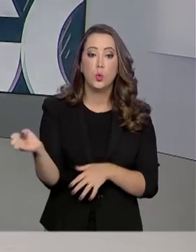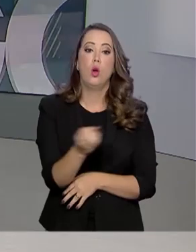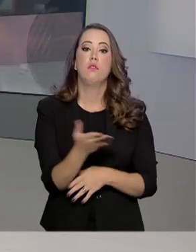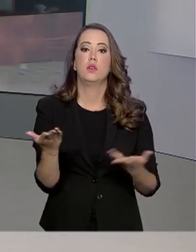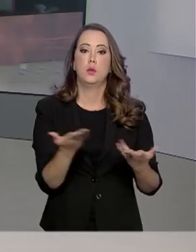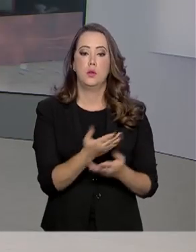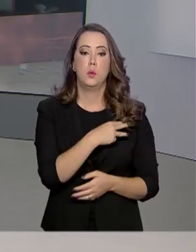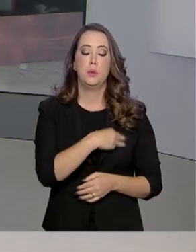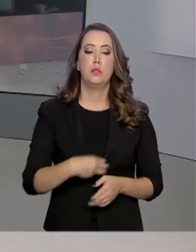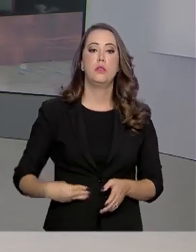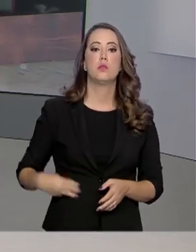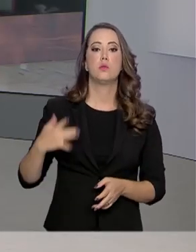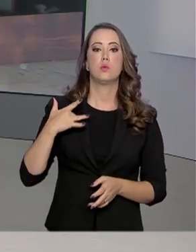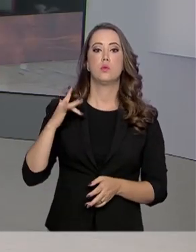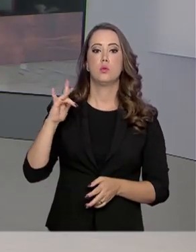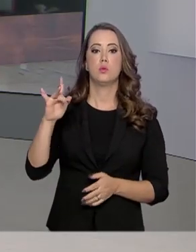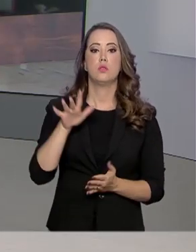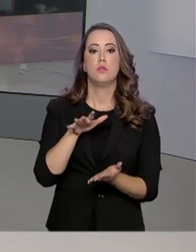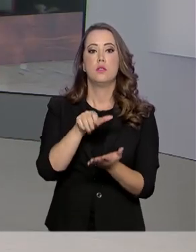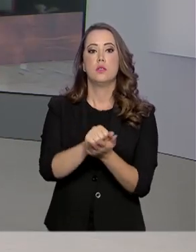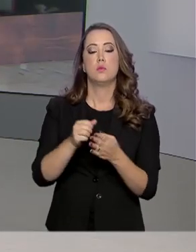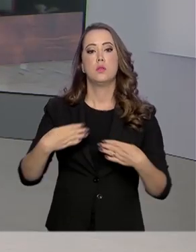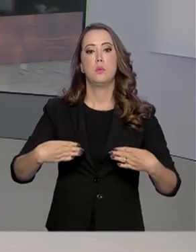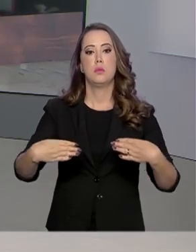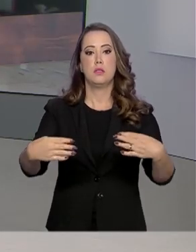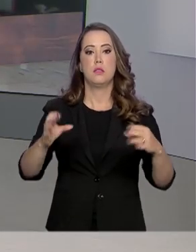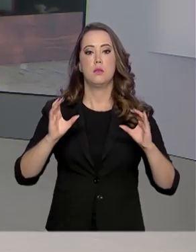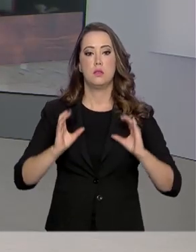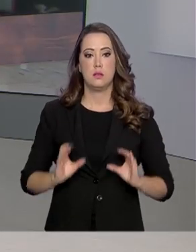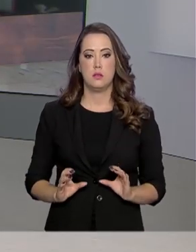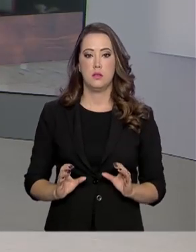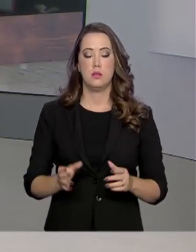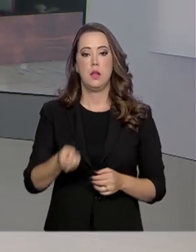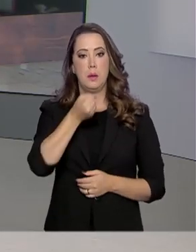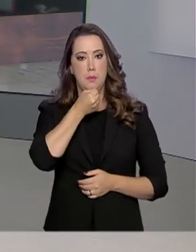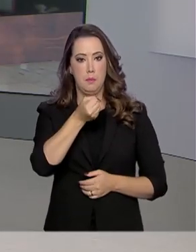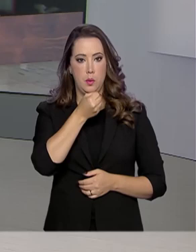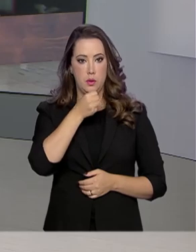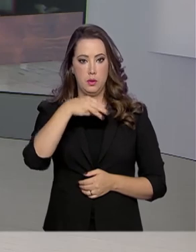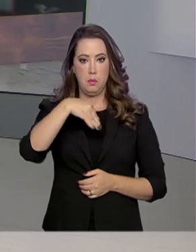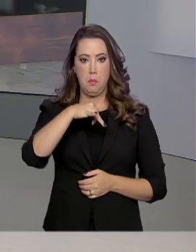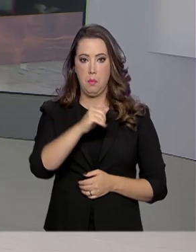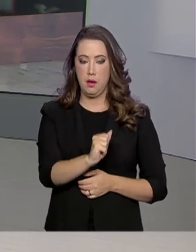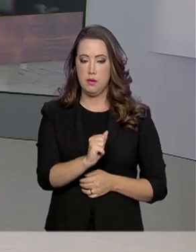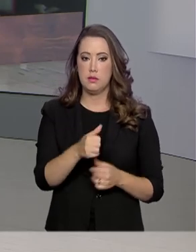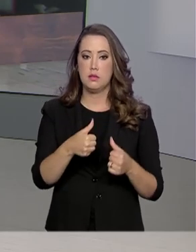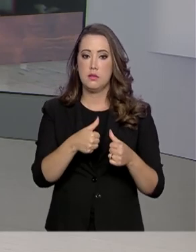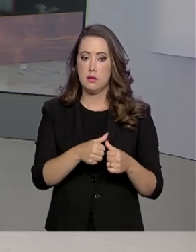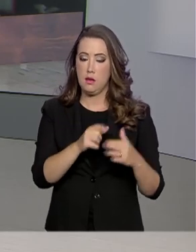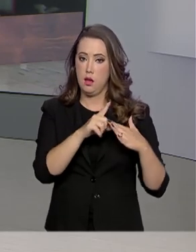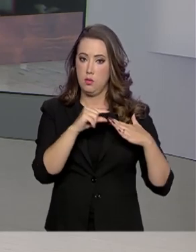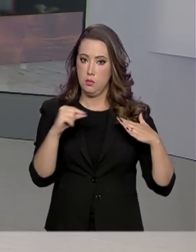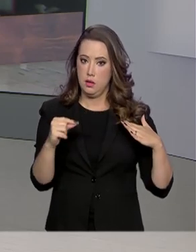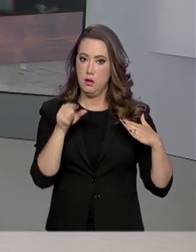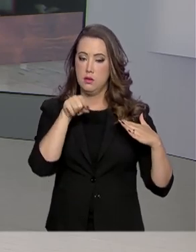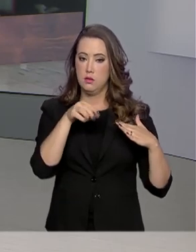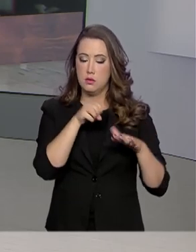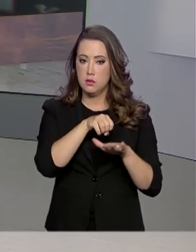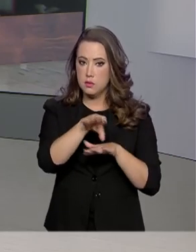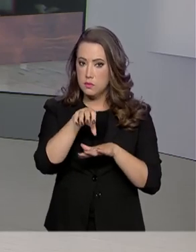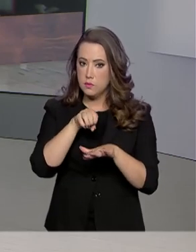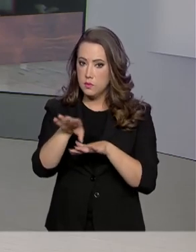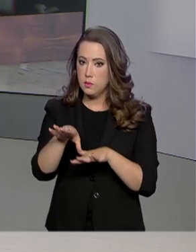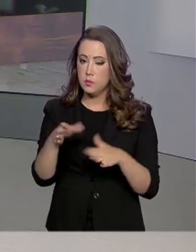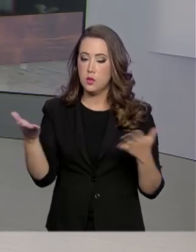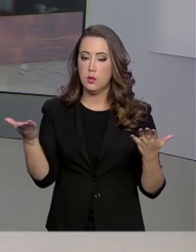O ministro Onyx Lorenzoni vai assumir o Ministério da Cidadania. A repórter Márcia Fernandes está no Palácio do Planalto e tem as